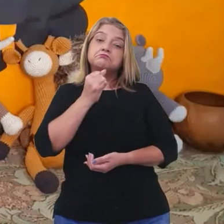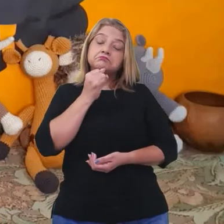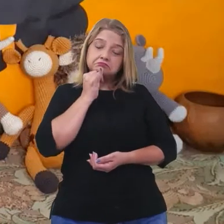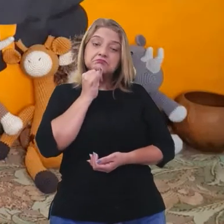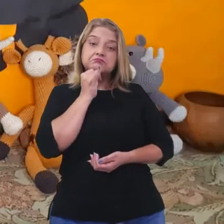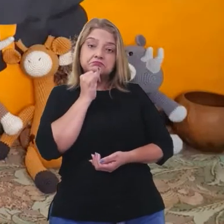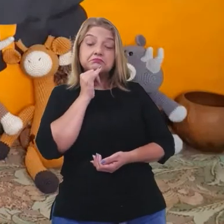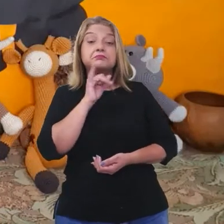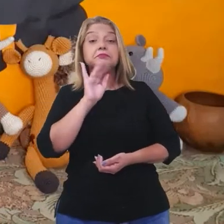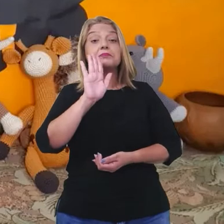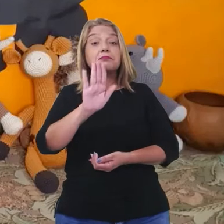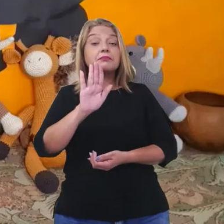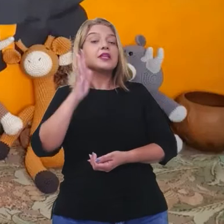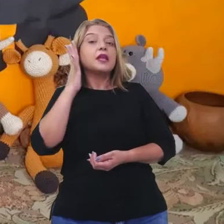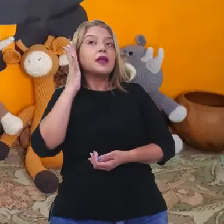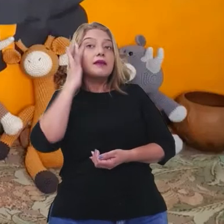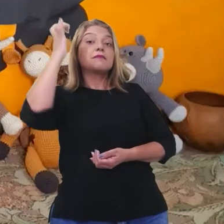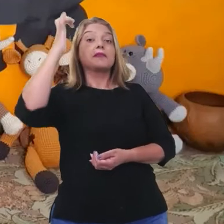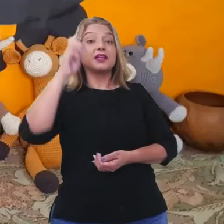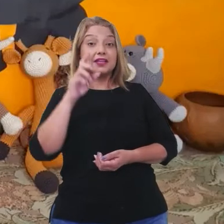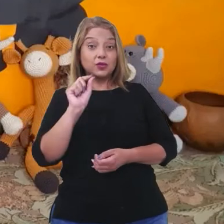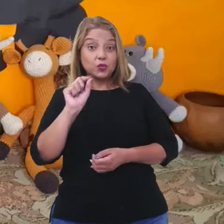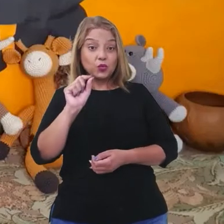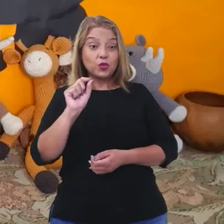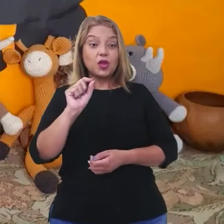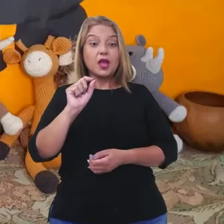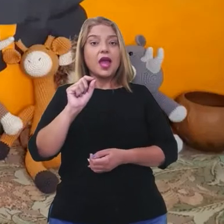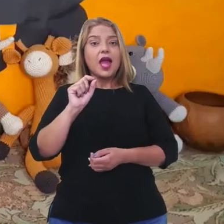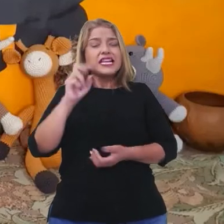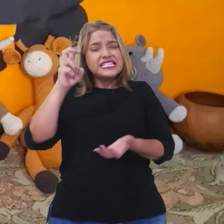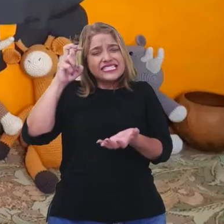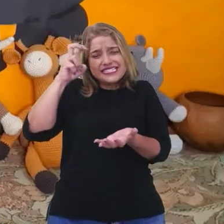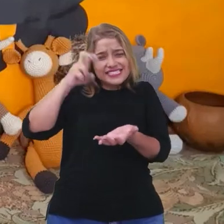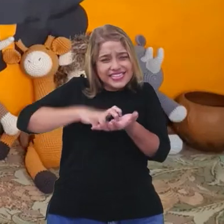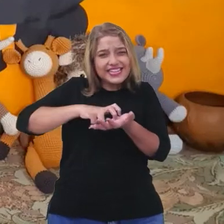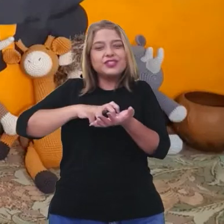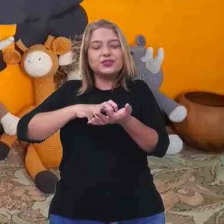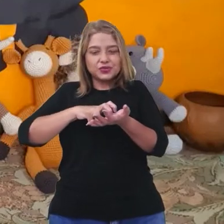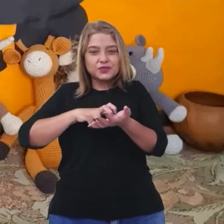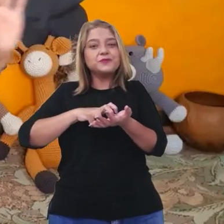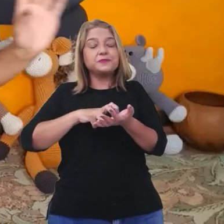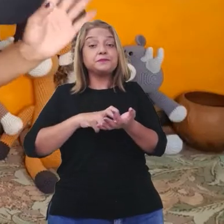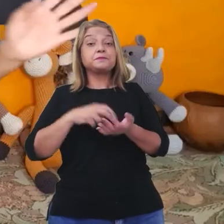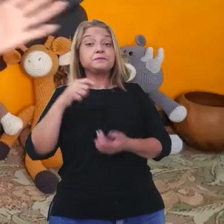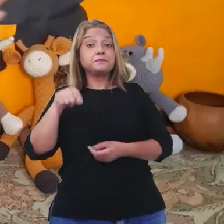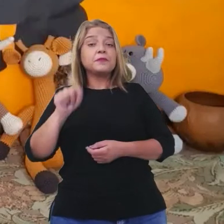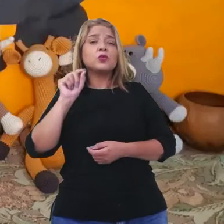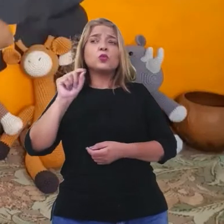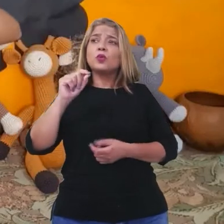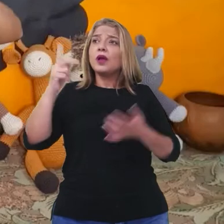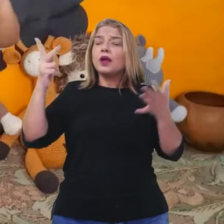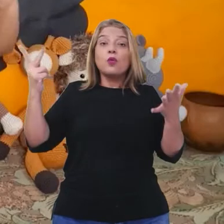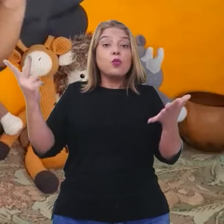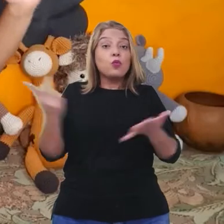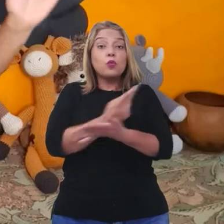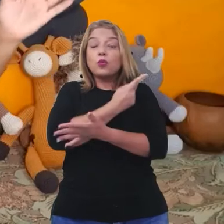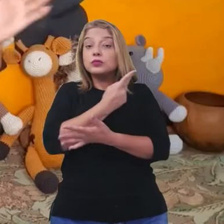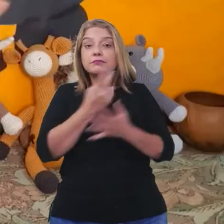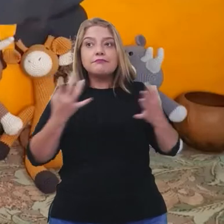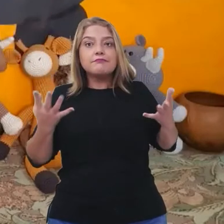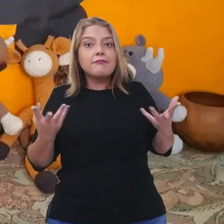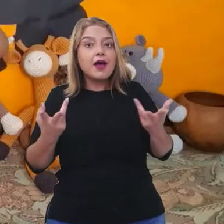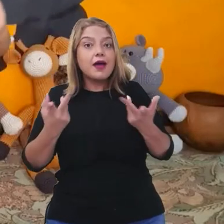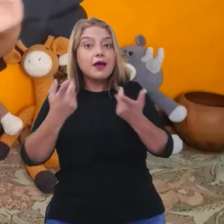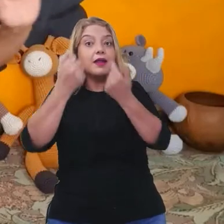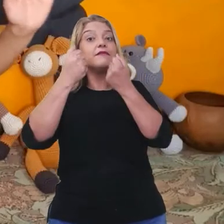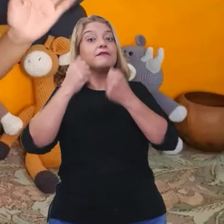Mas no outro dia, logo sentindo, algo extraordinário estava